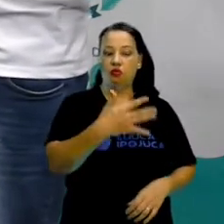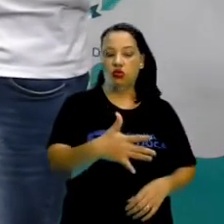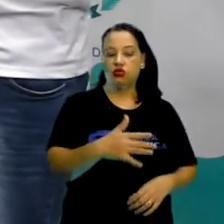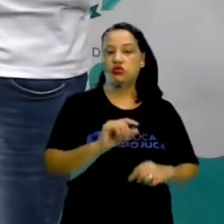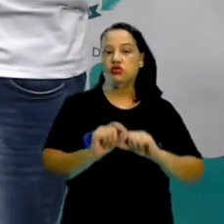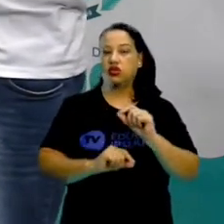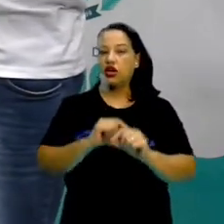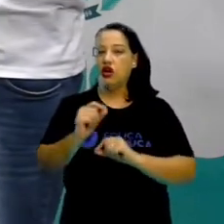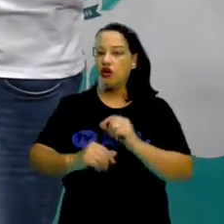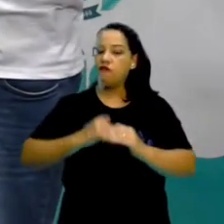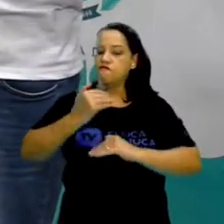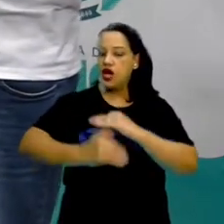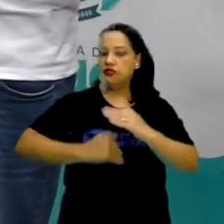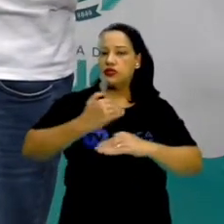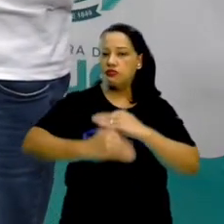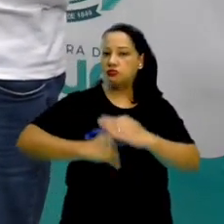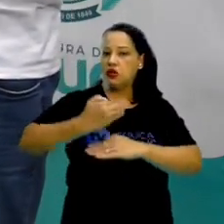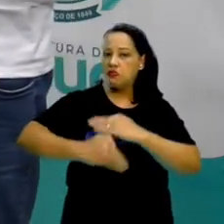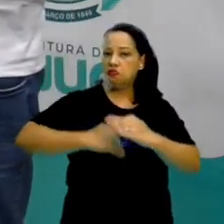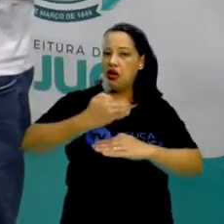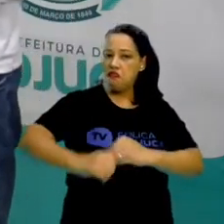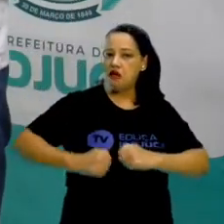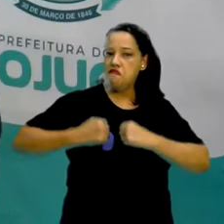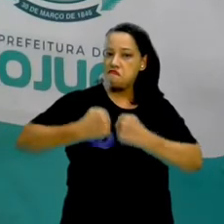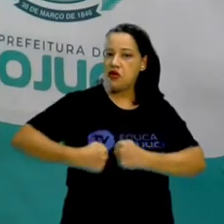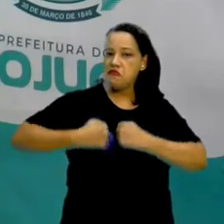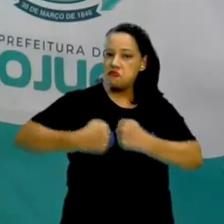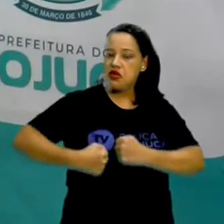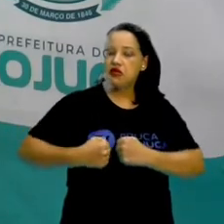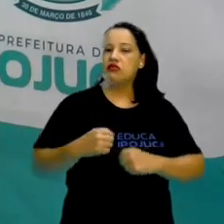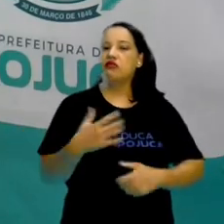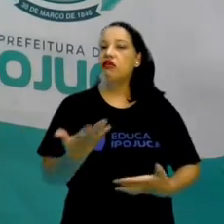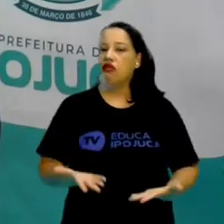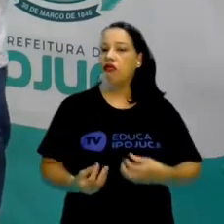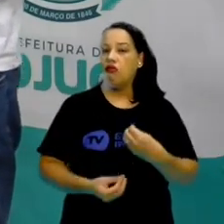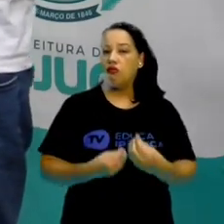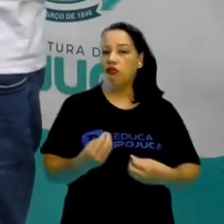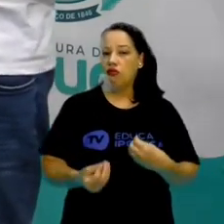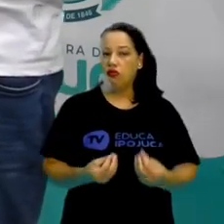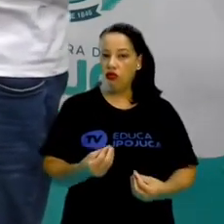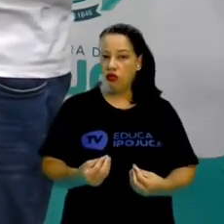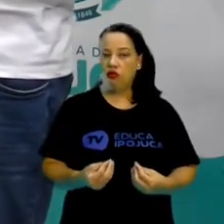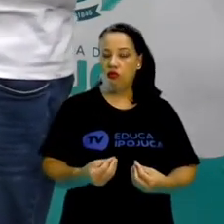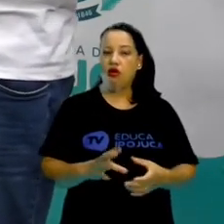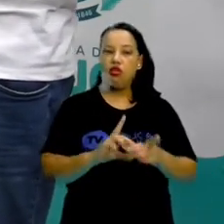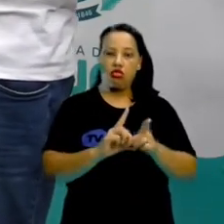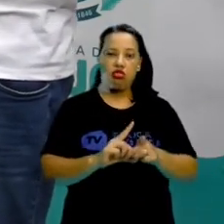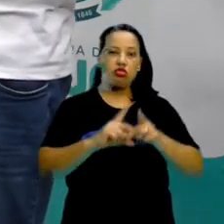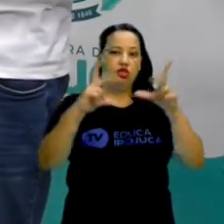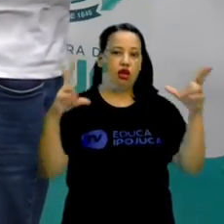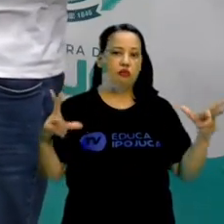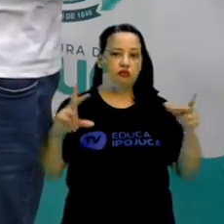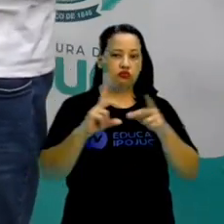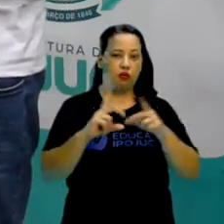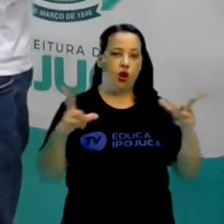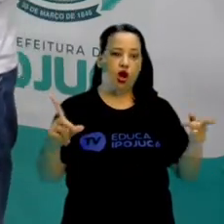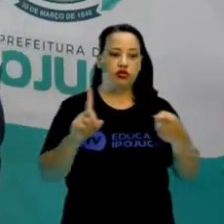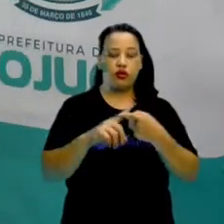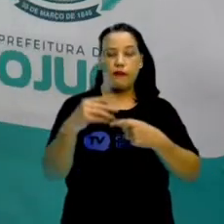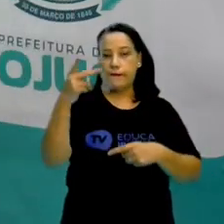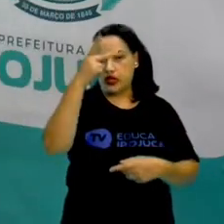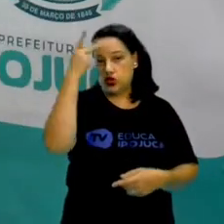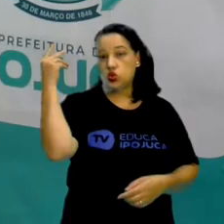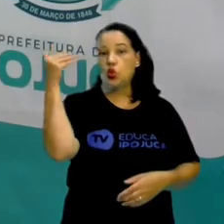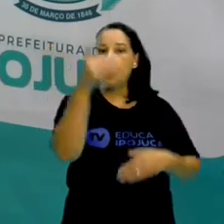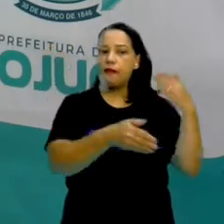avançando, Vem se fortalecendo cada vez mais na questão da democracia e da participação